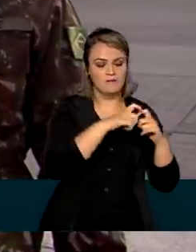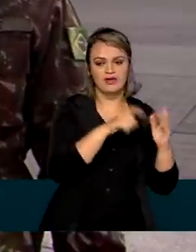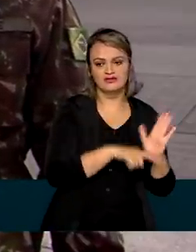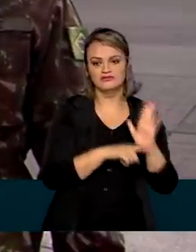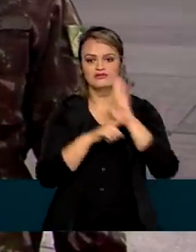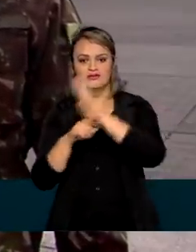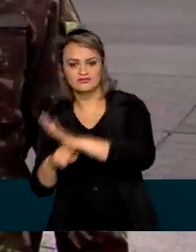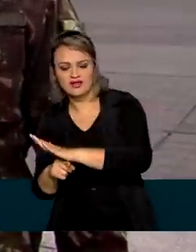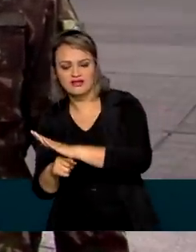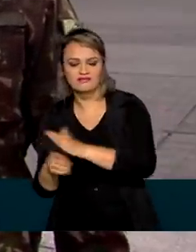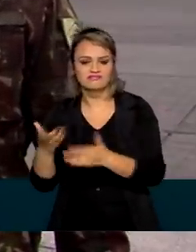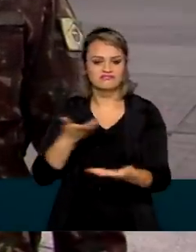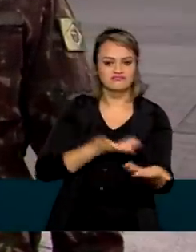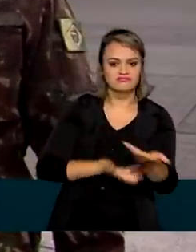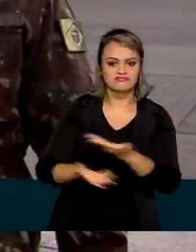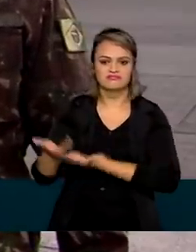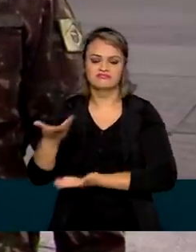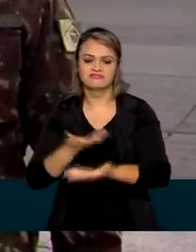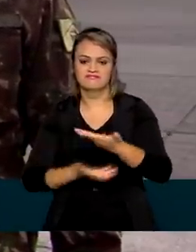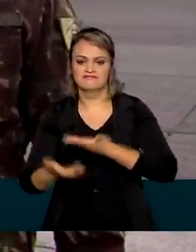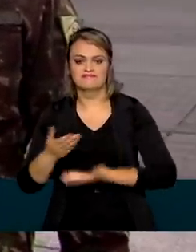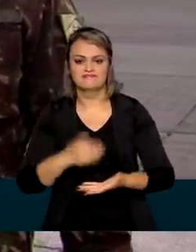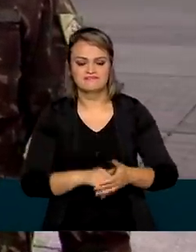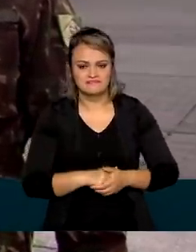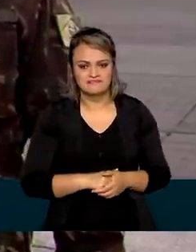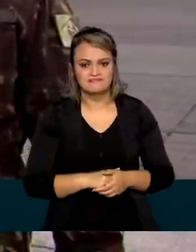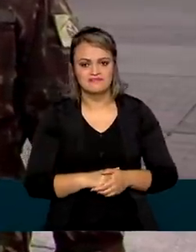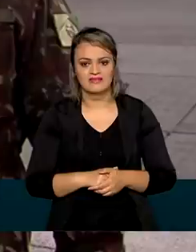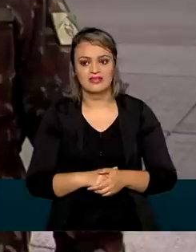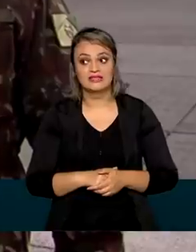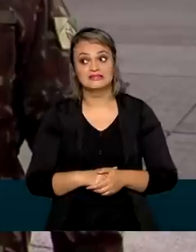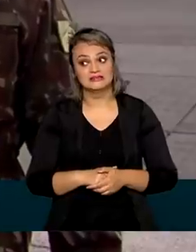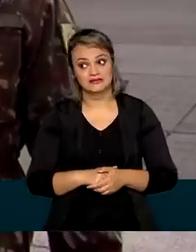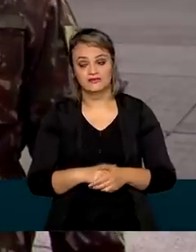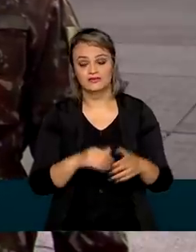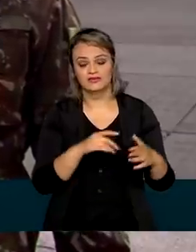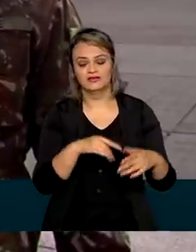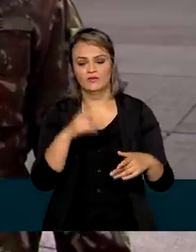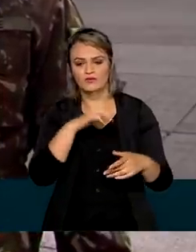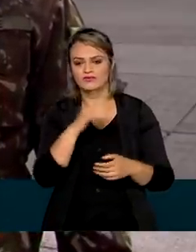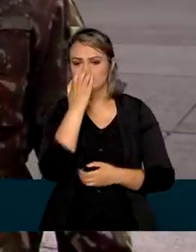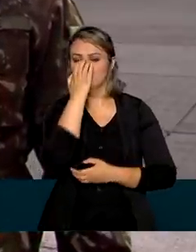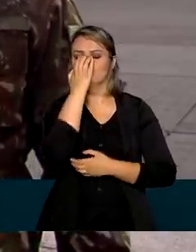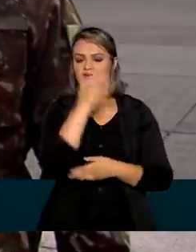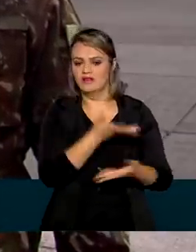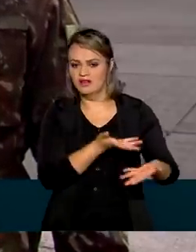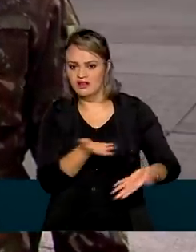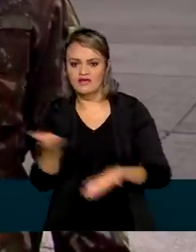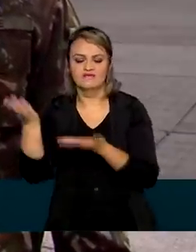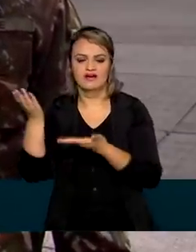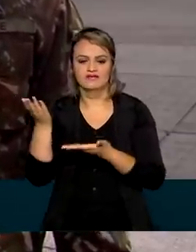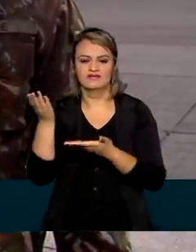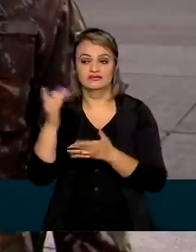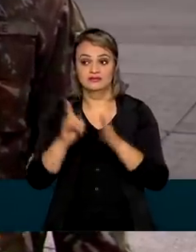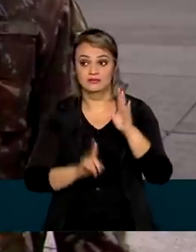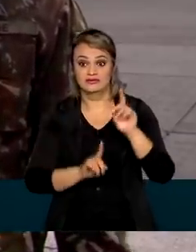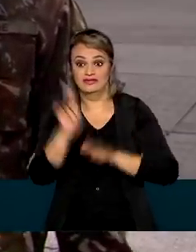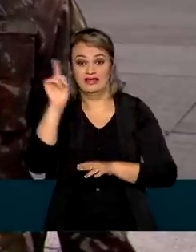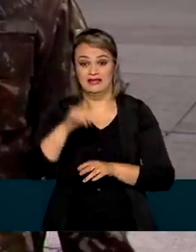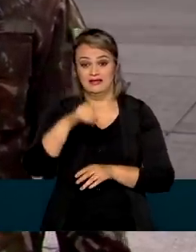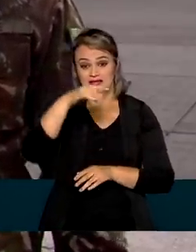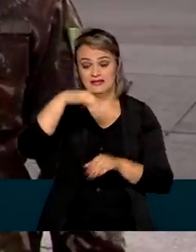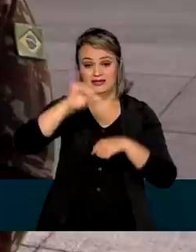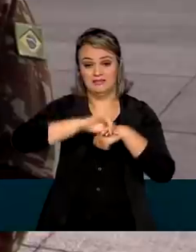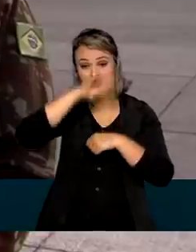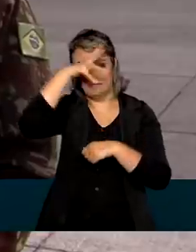venezuelanos, que atendiam os próprios militares. Parte de transporte de oxigênio, que isso aí aconteceu. Eu peguei bem o pico em Manaus, que a gente